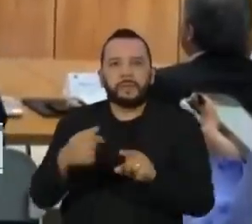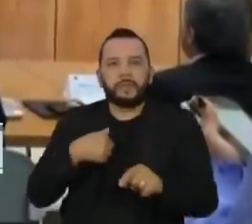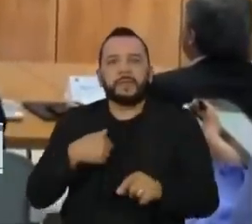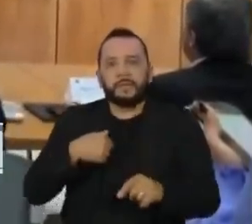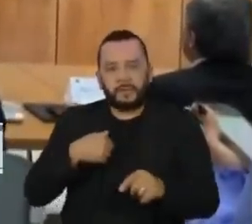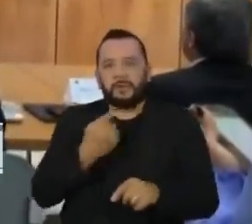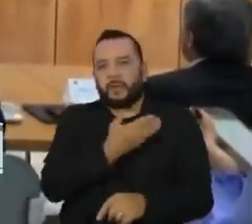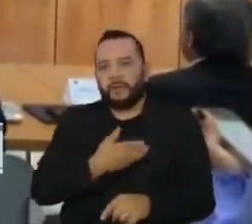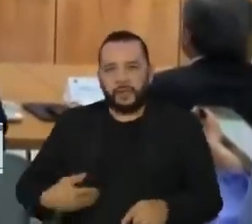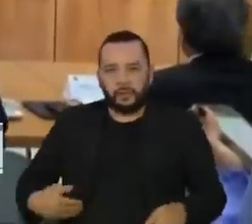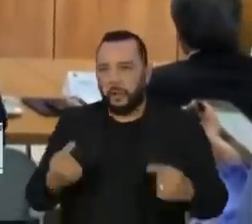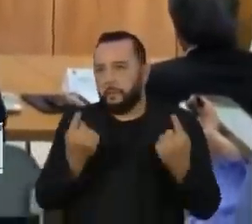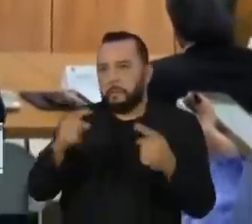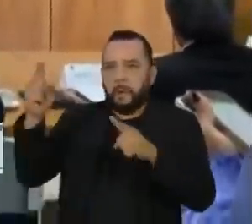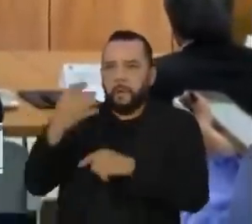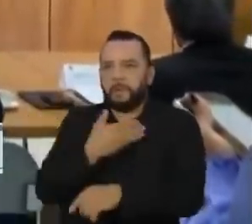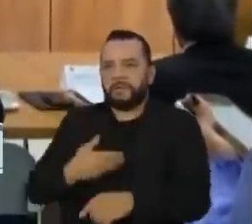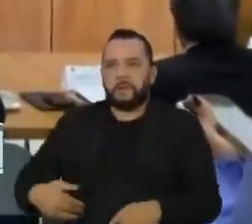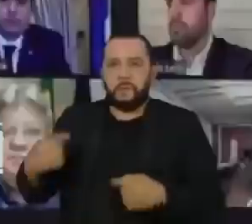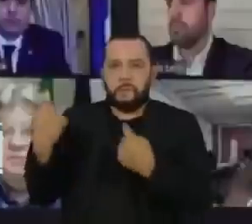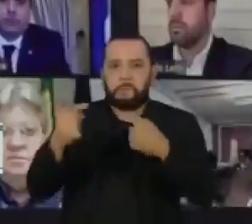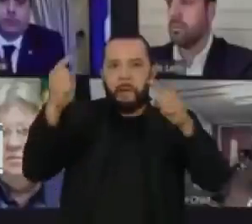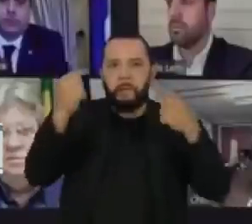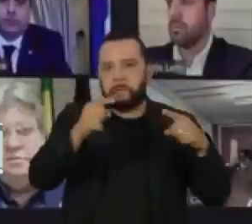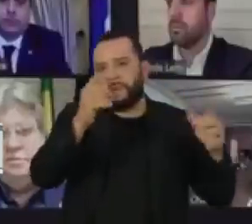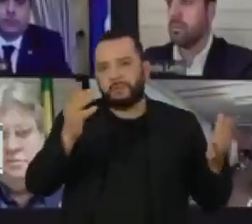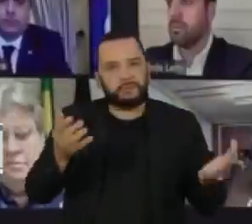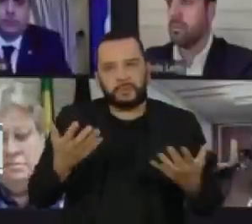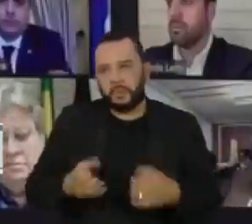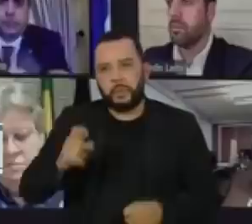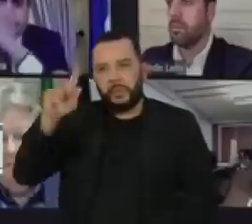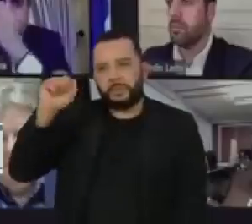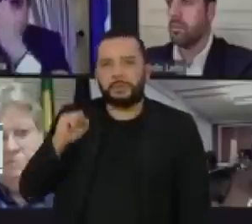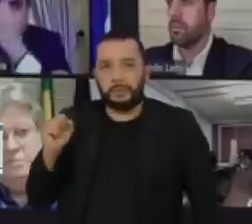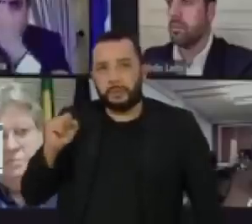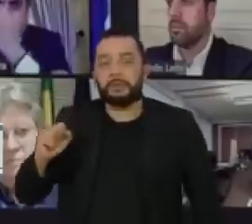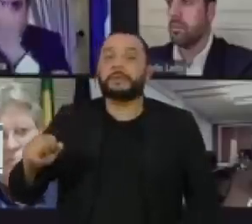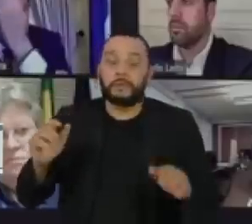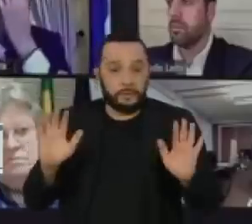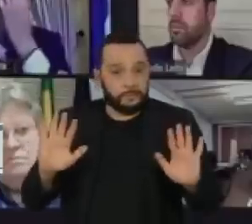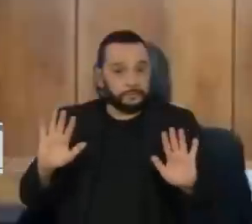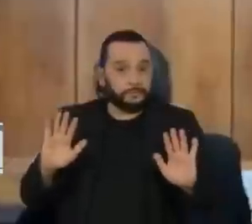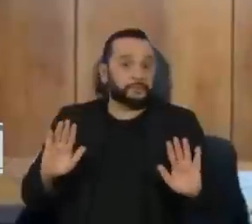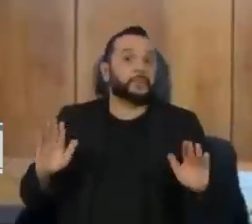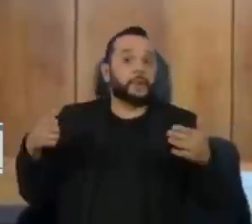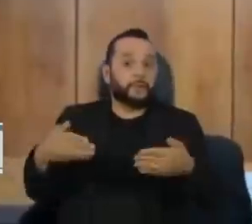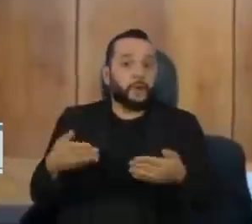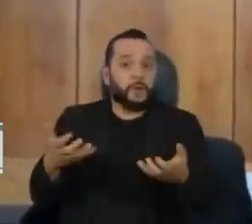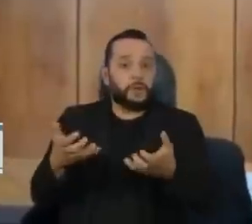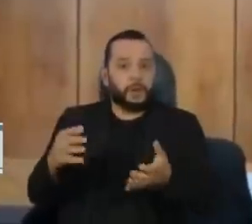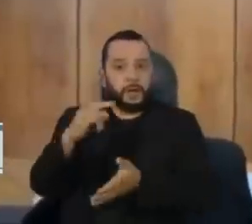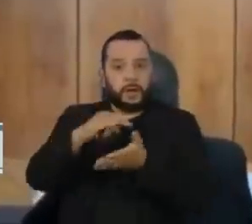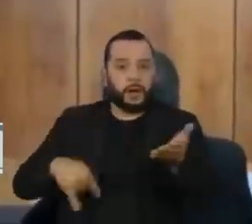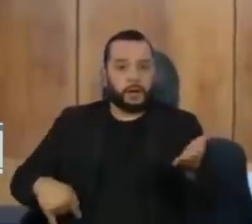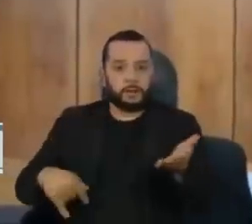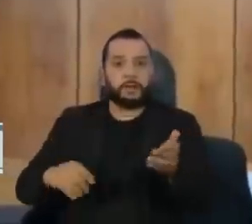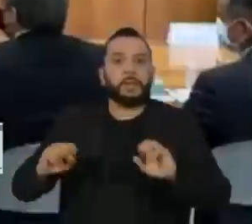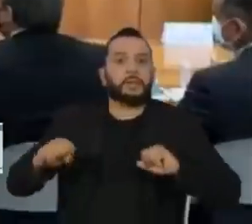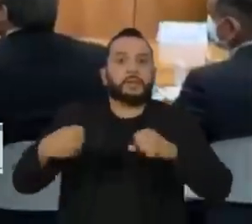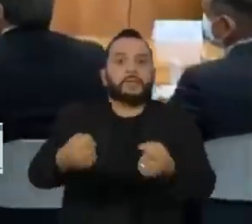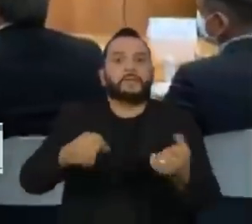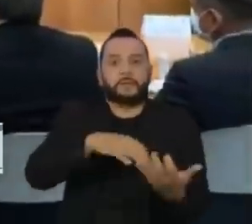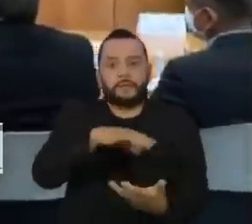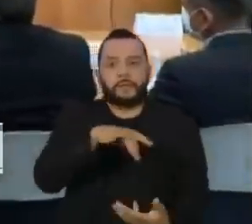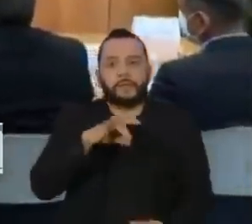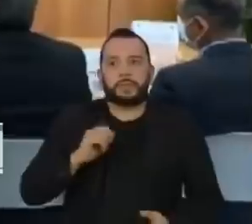A ideia inicial do fórum era divulgar uma carta conjunta em defesa